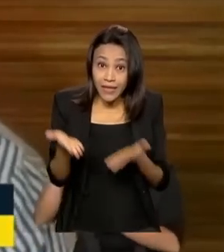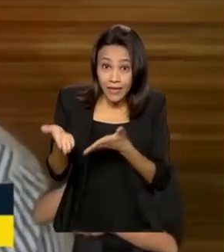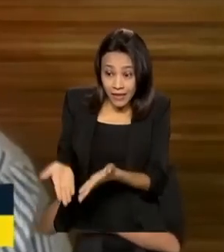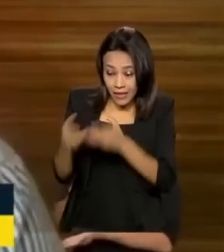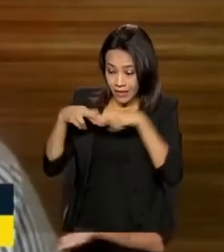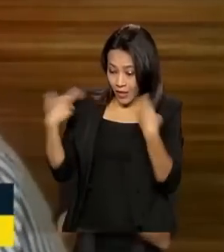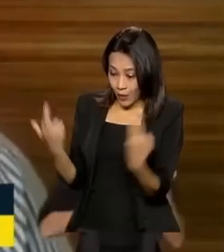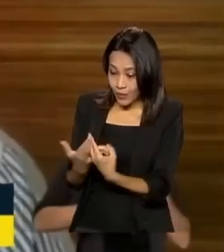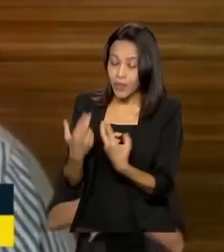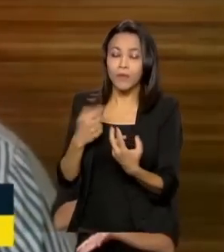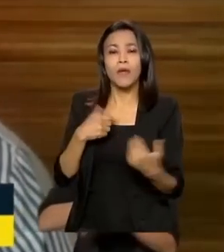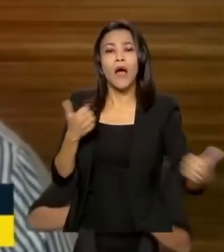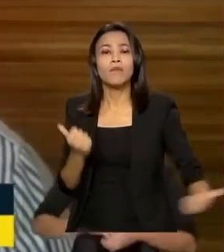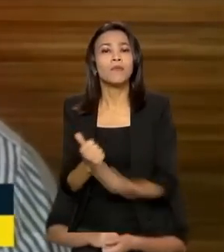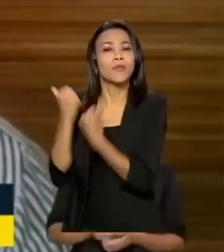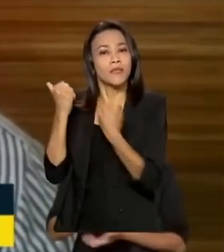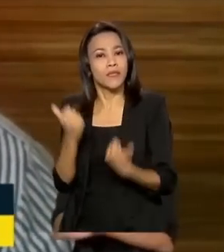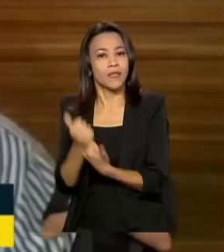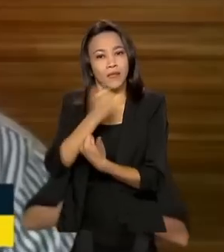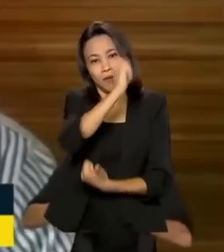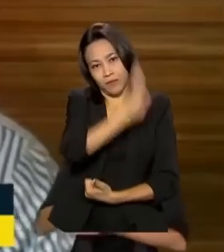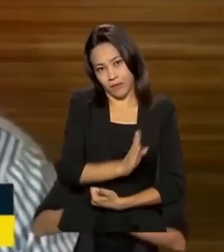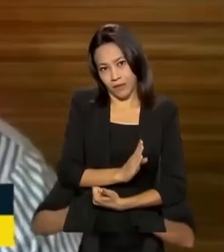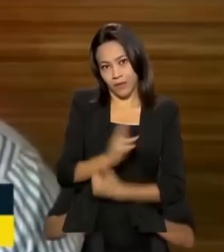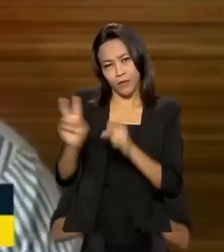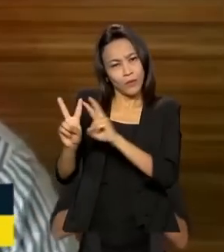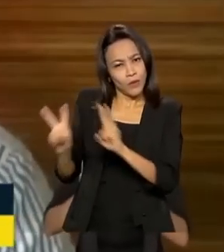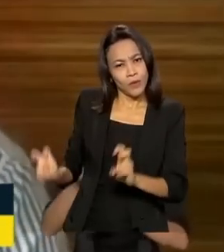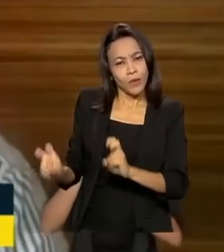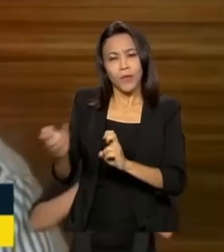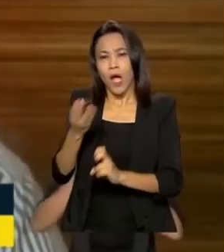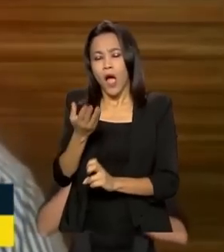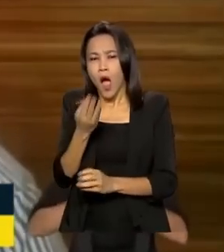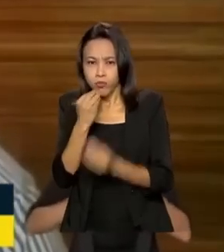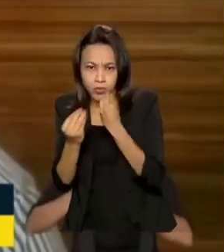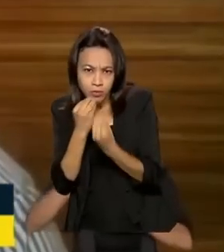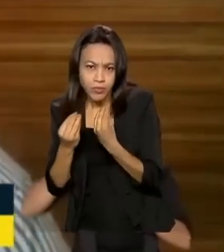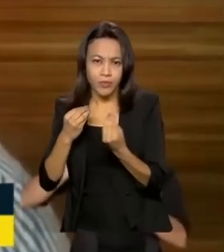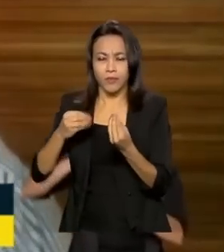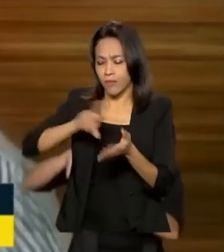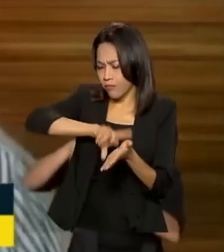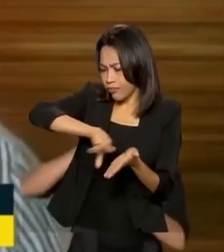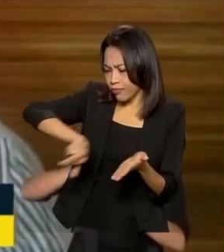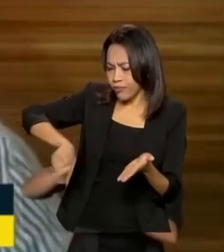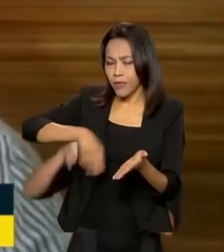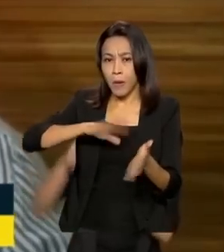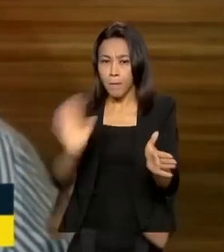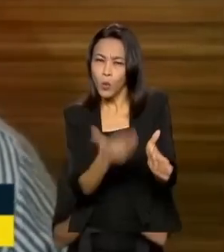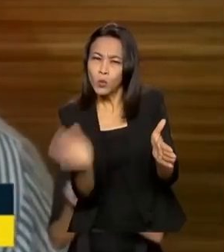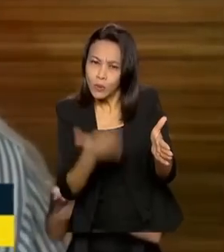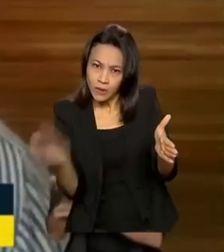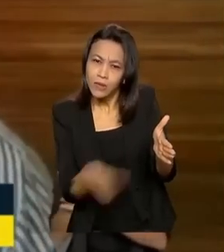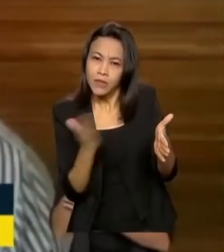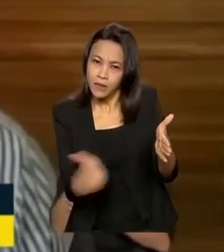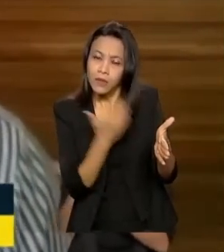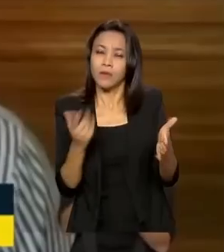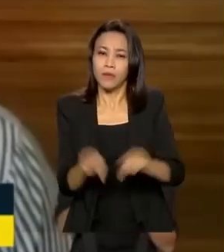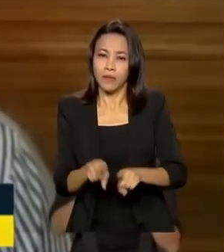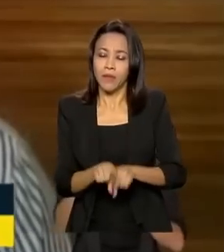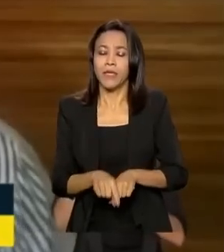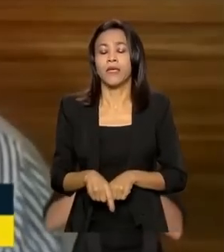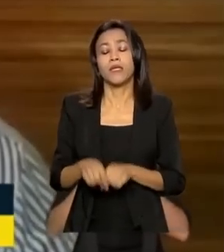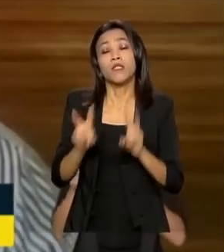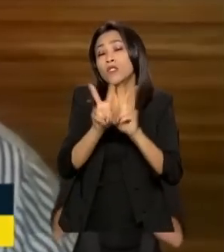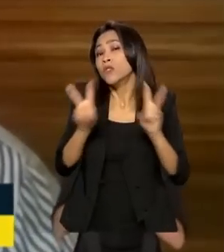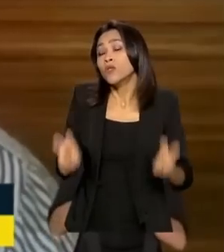cooperação. Cooperação em termos de alimentos, de produção de alimentos, né? Como também cooperação em